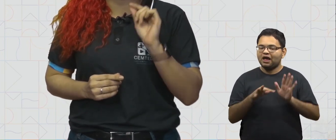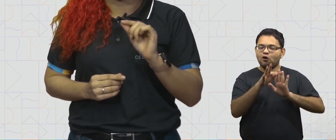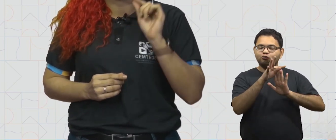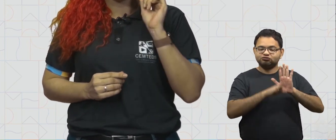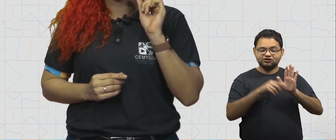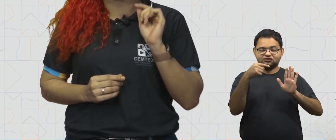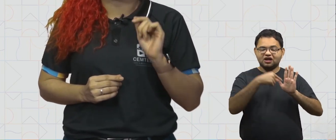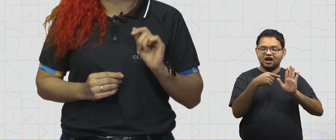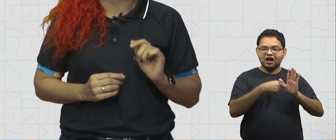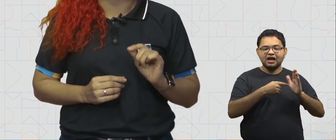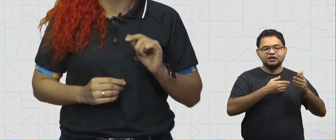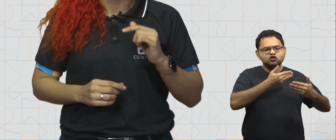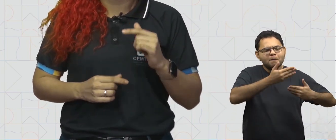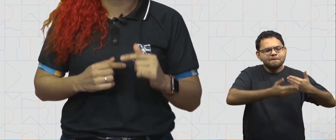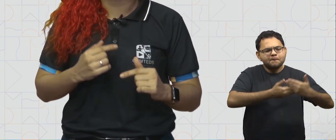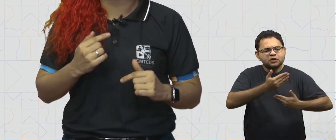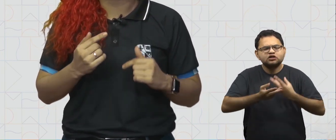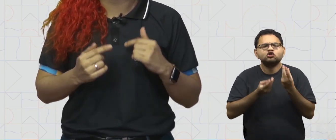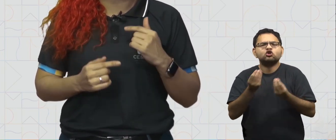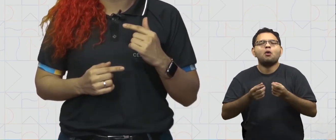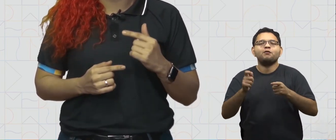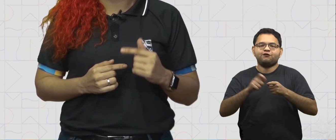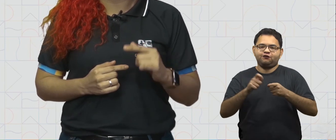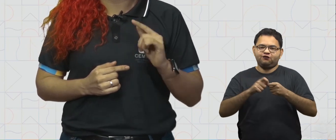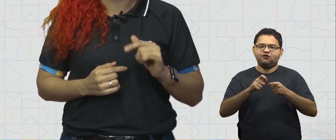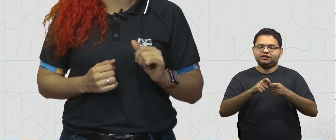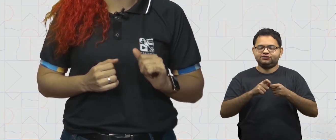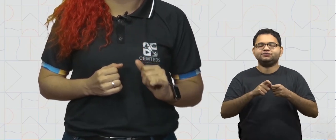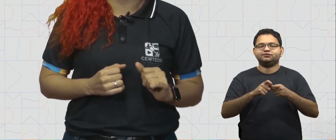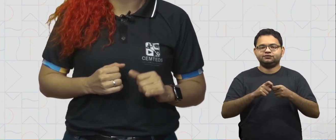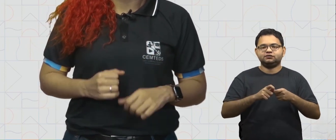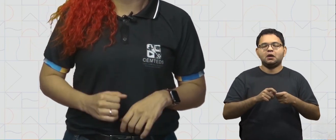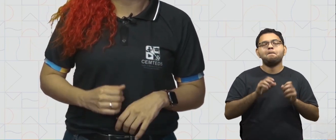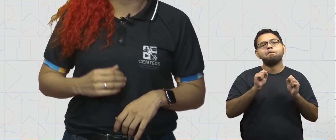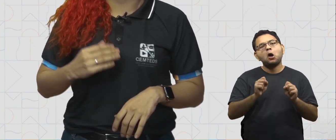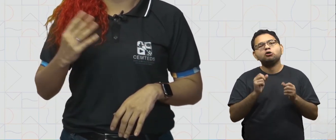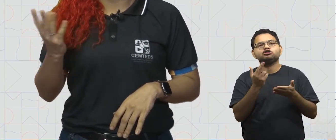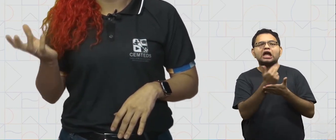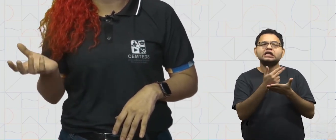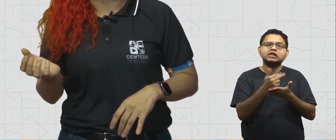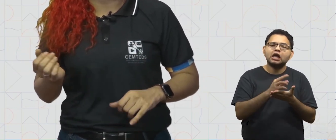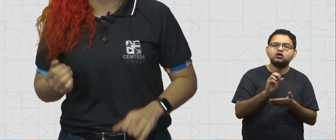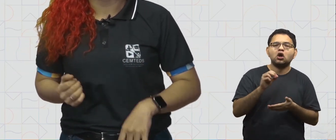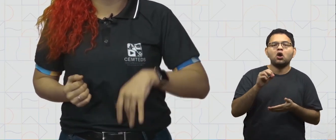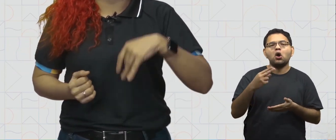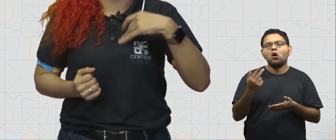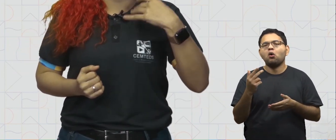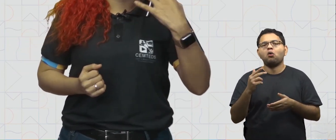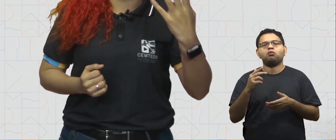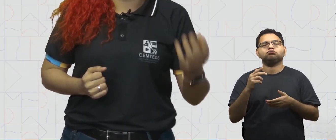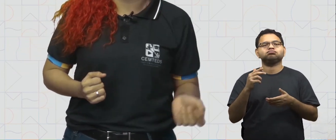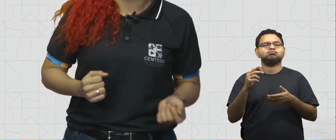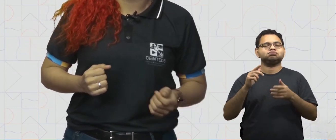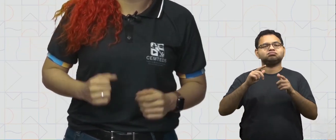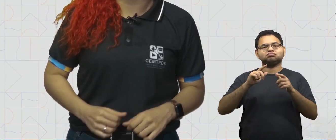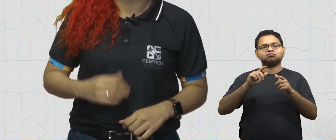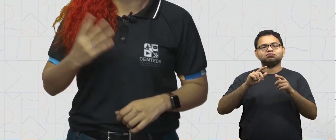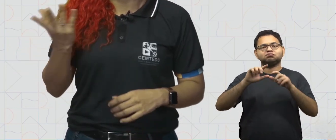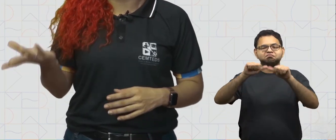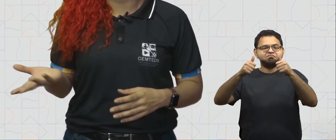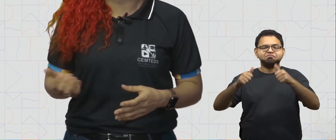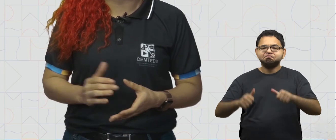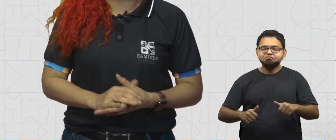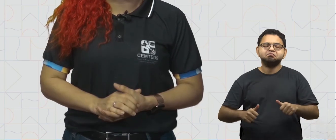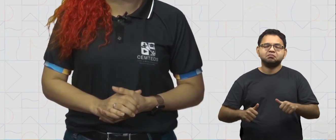onde está descrito todo o processo de produção, seja de um desenho, seja de uma figura